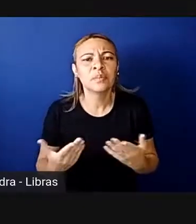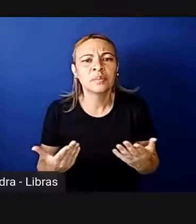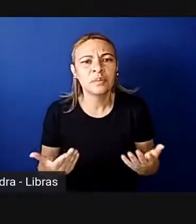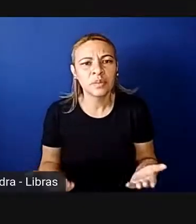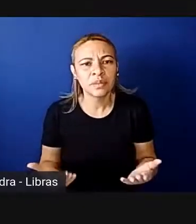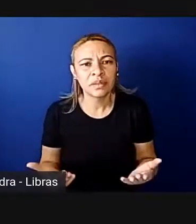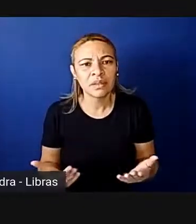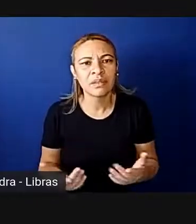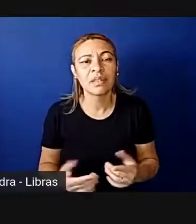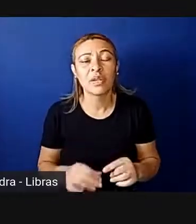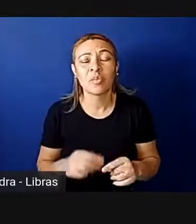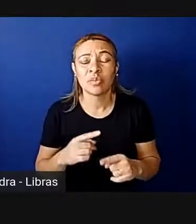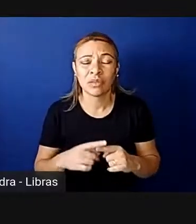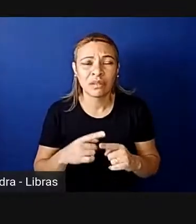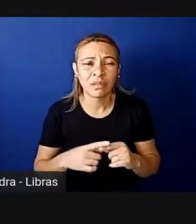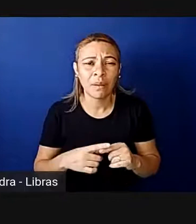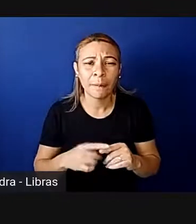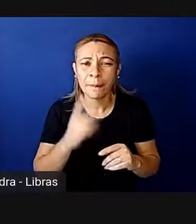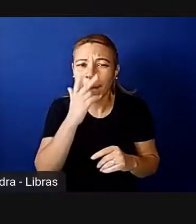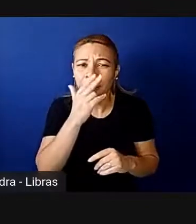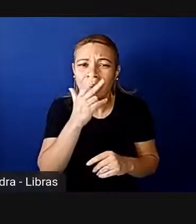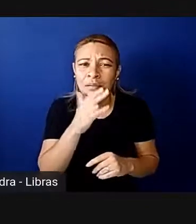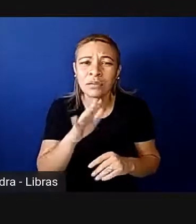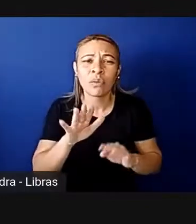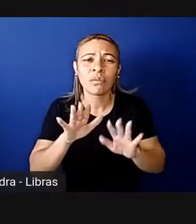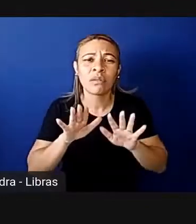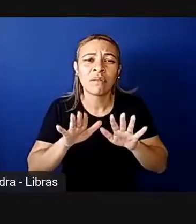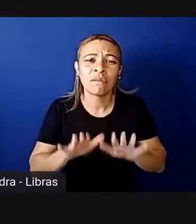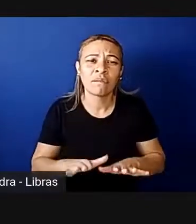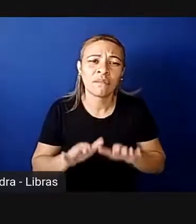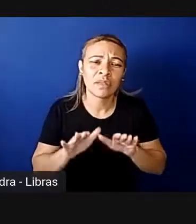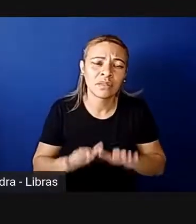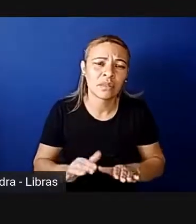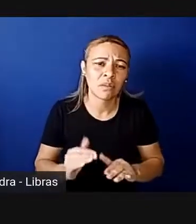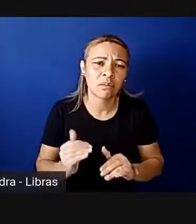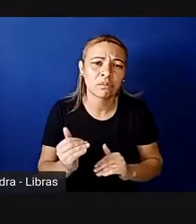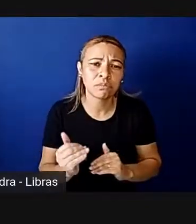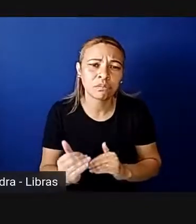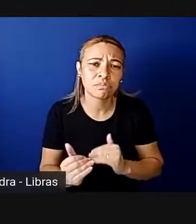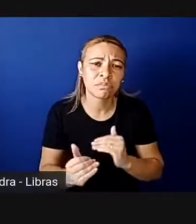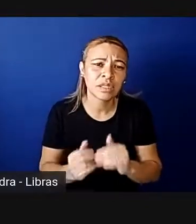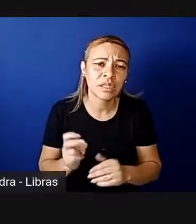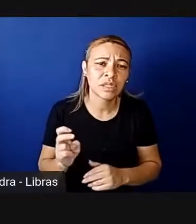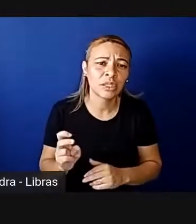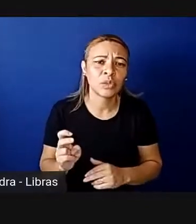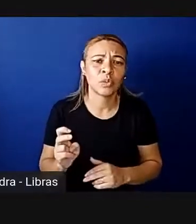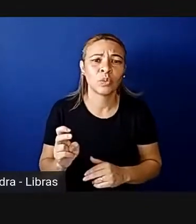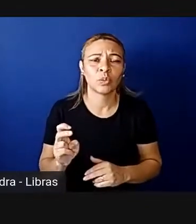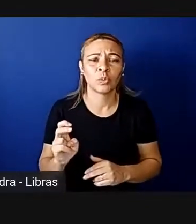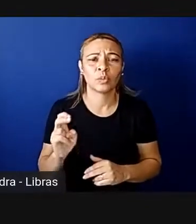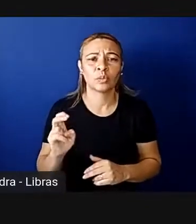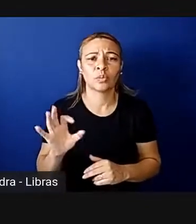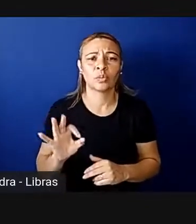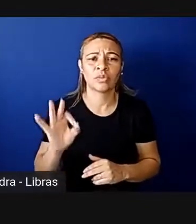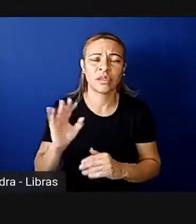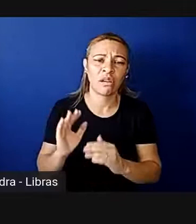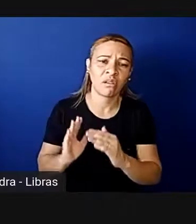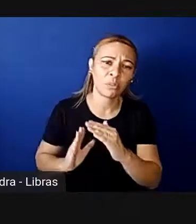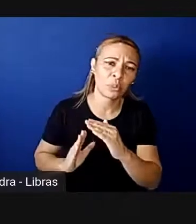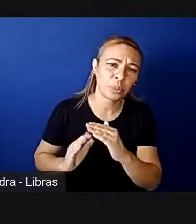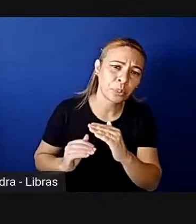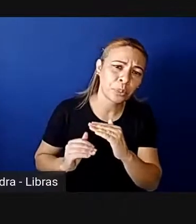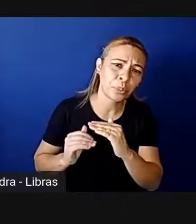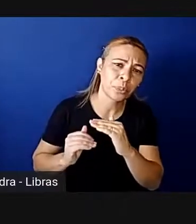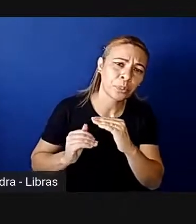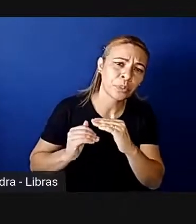lento crescimento de, na década de 90, de 5%, até chegar a 10%, em